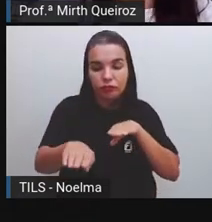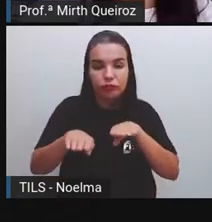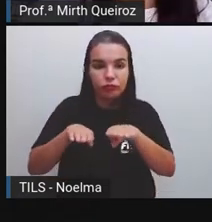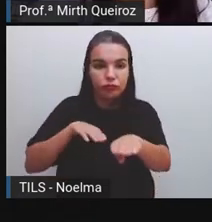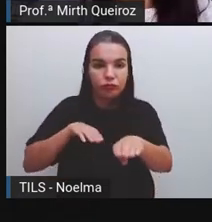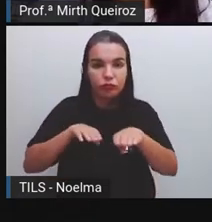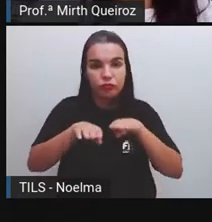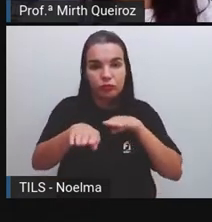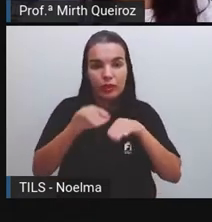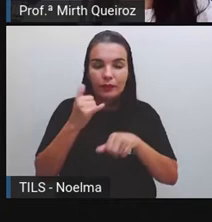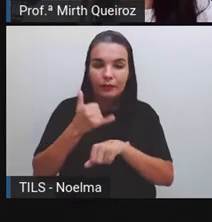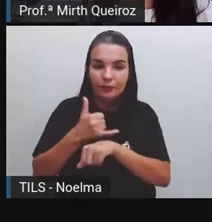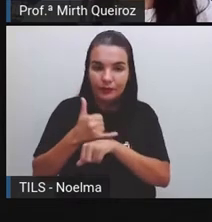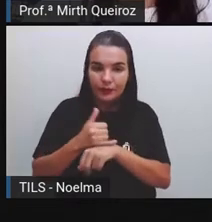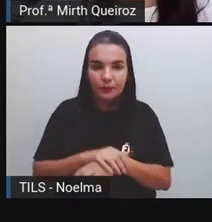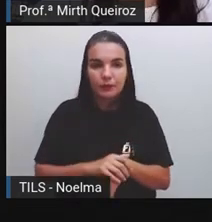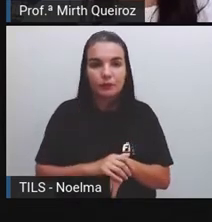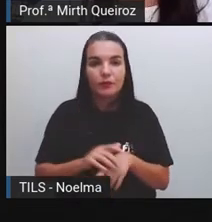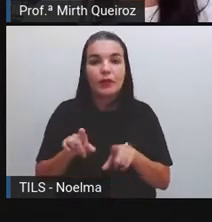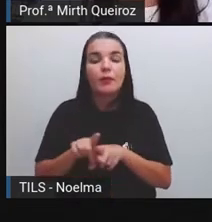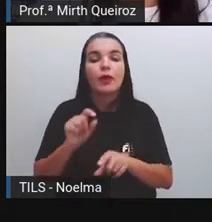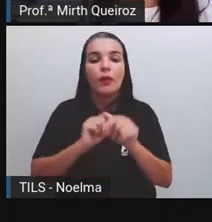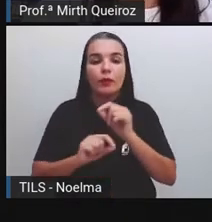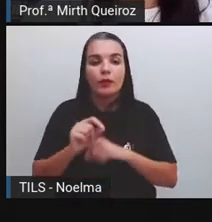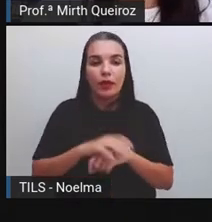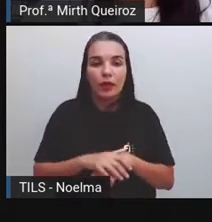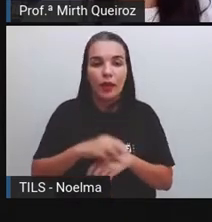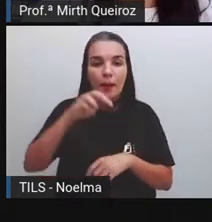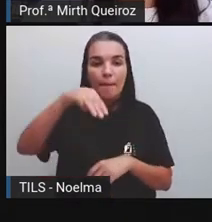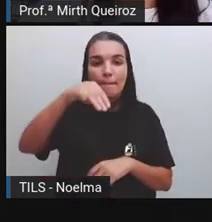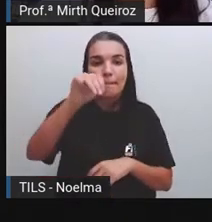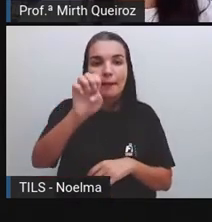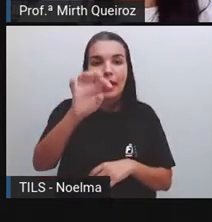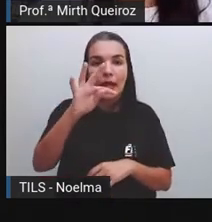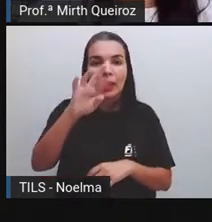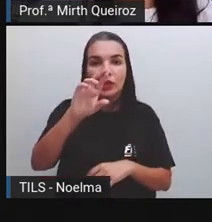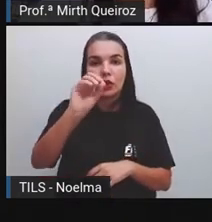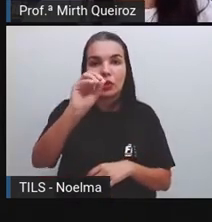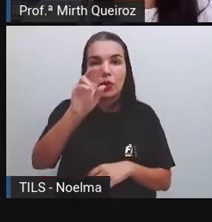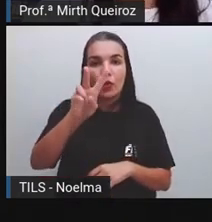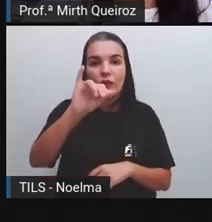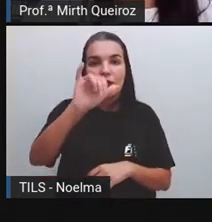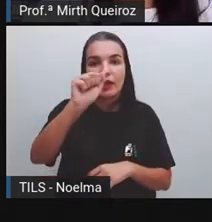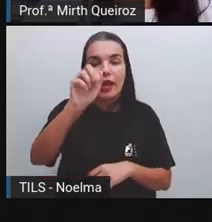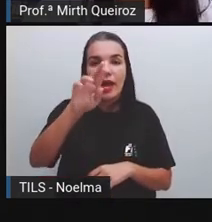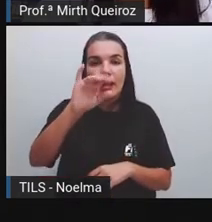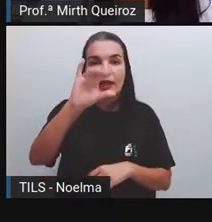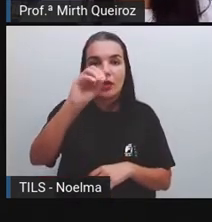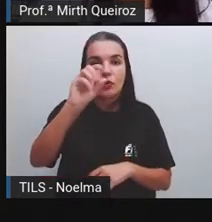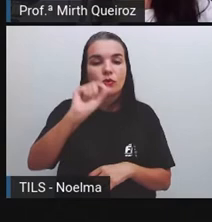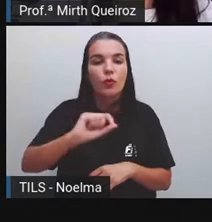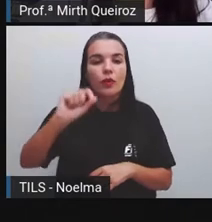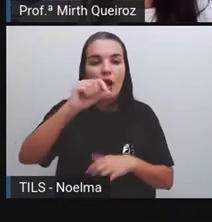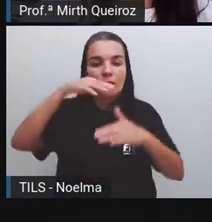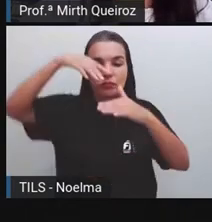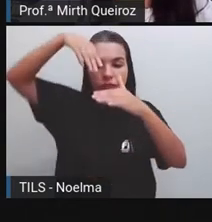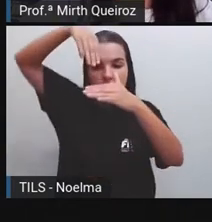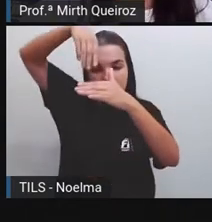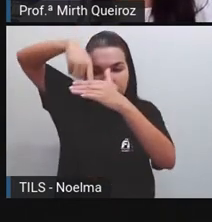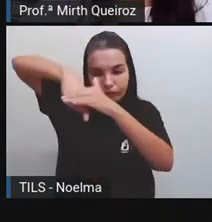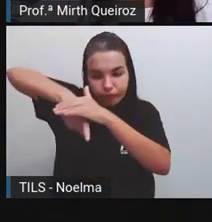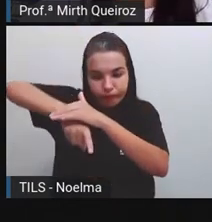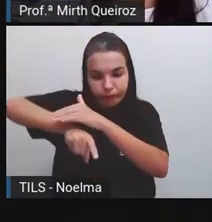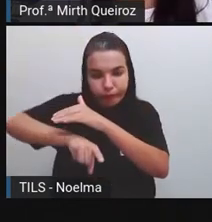ferras, como é o caso do trem. E os transportes metroviários são os transportes subterrâneos, que é o caso do